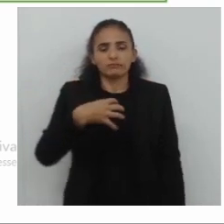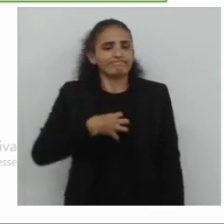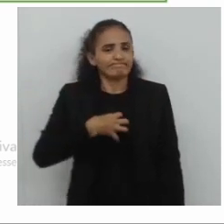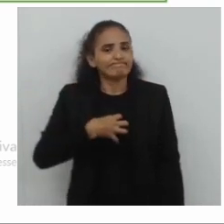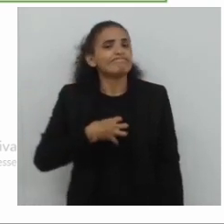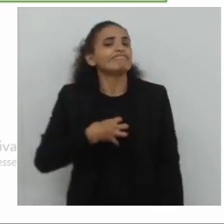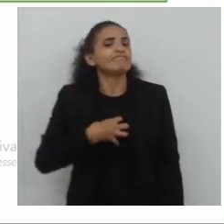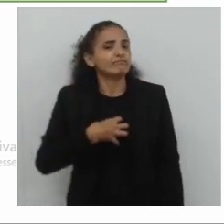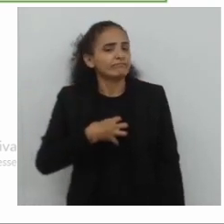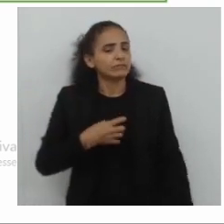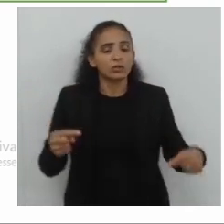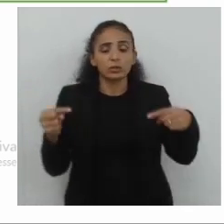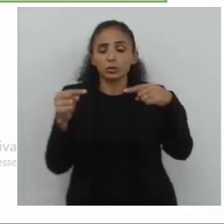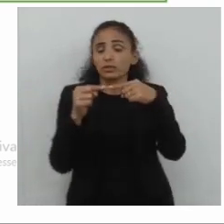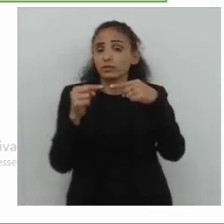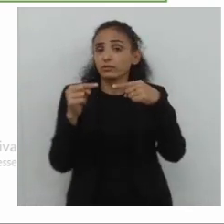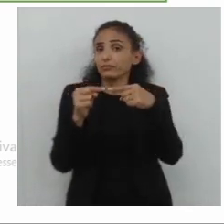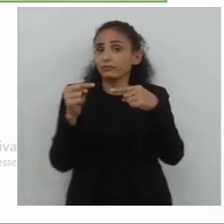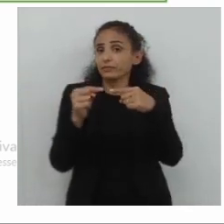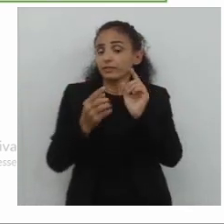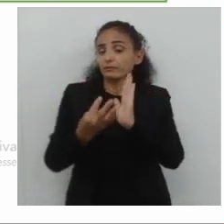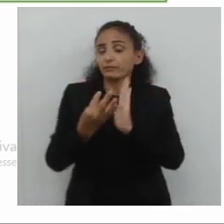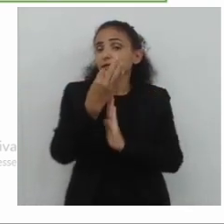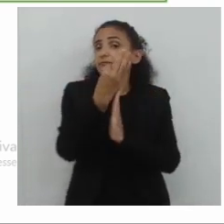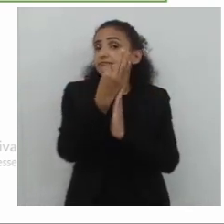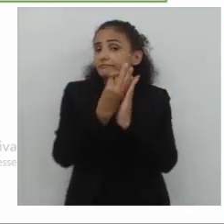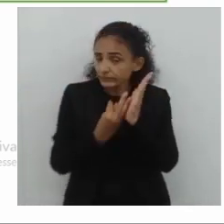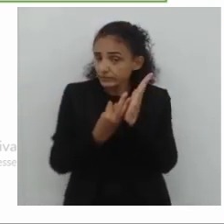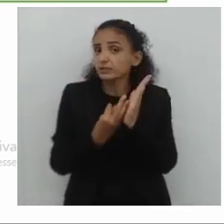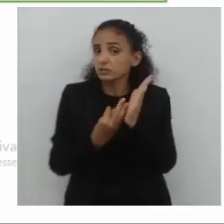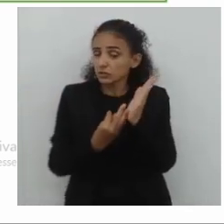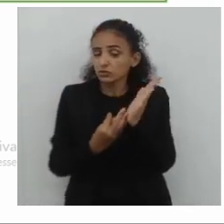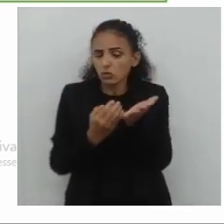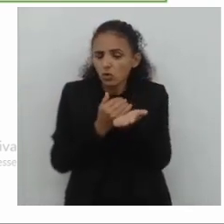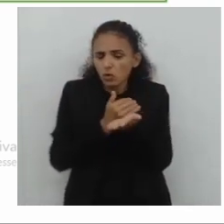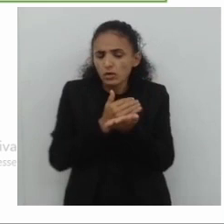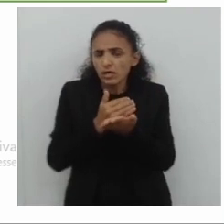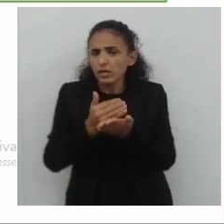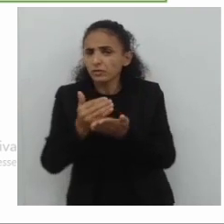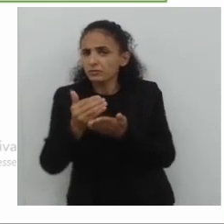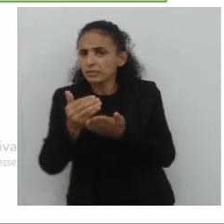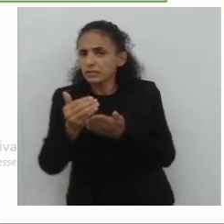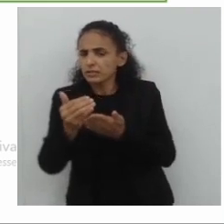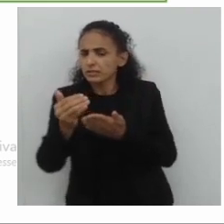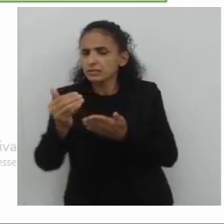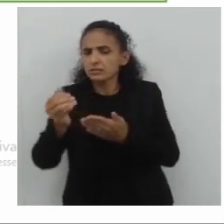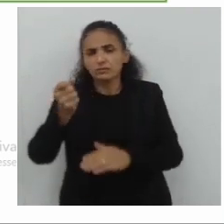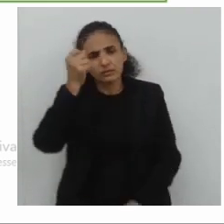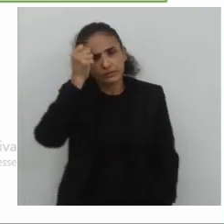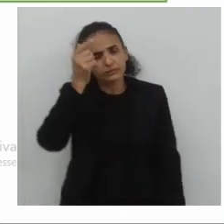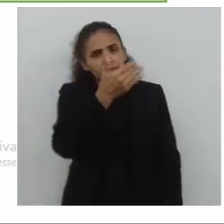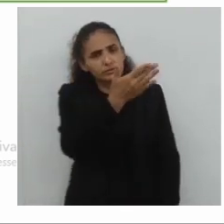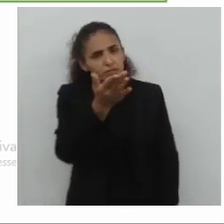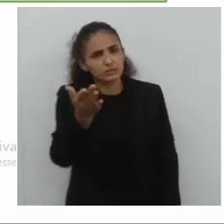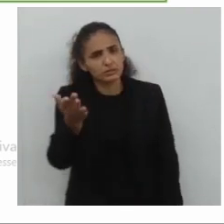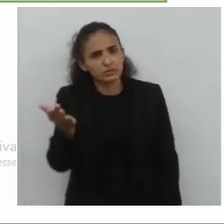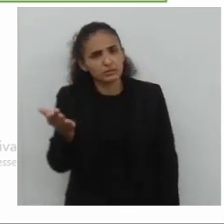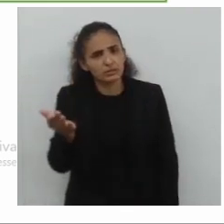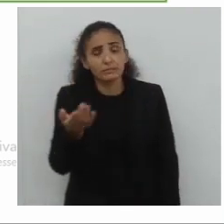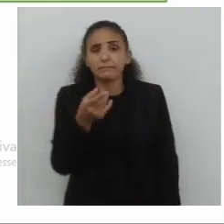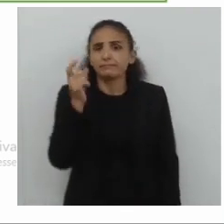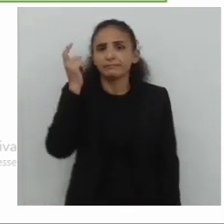sentido aí em destaque. Porque o texto é o ponto de partida para a enunciação. Em